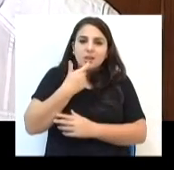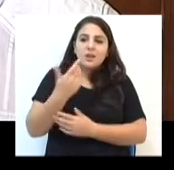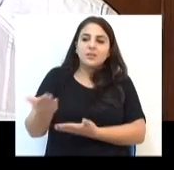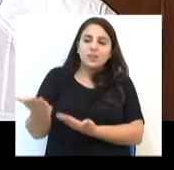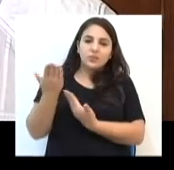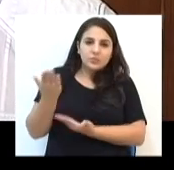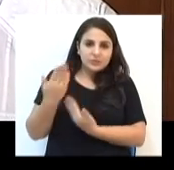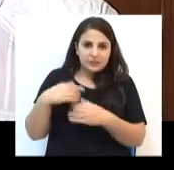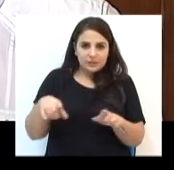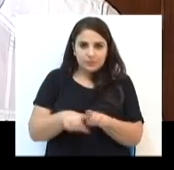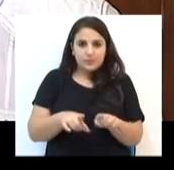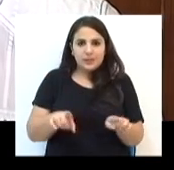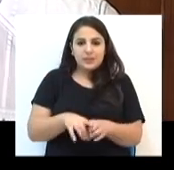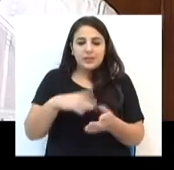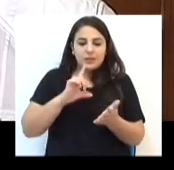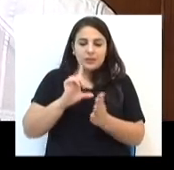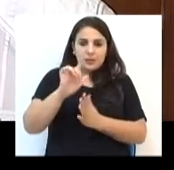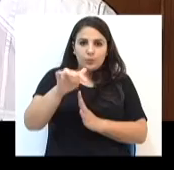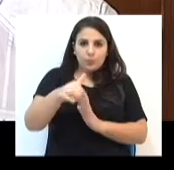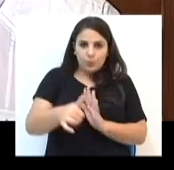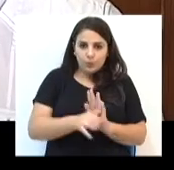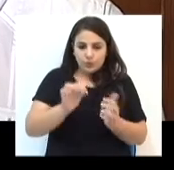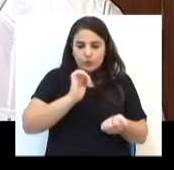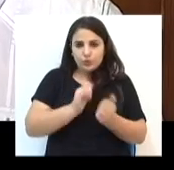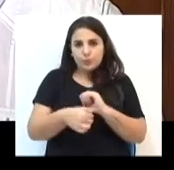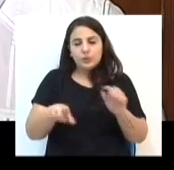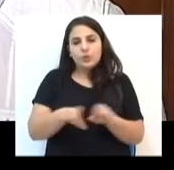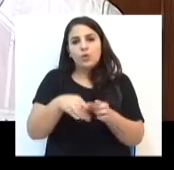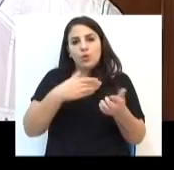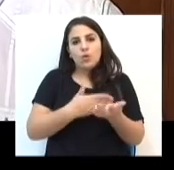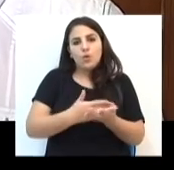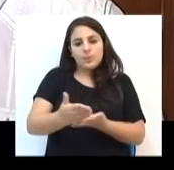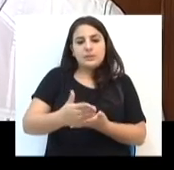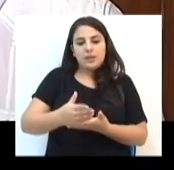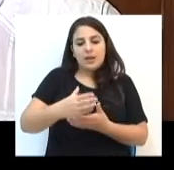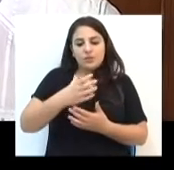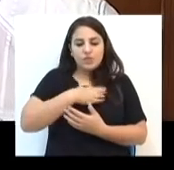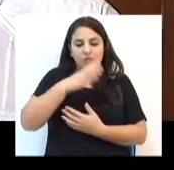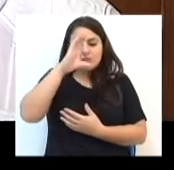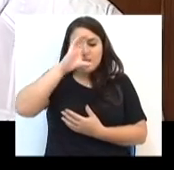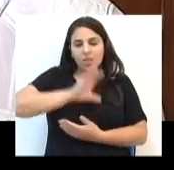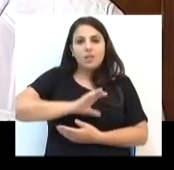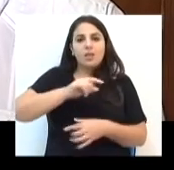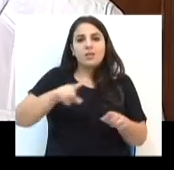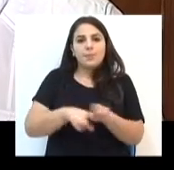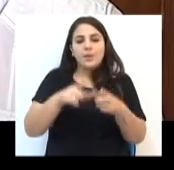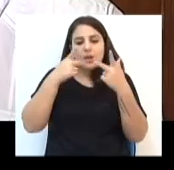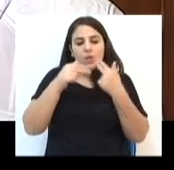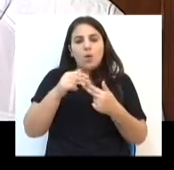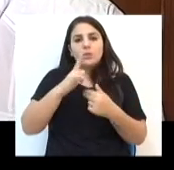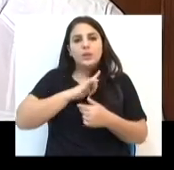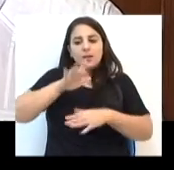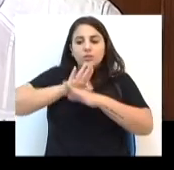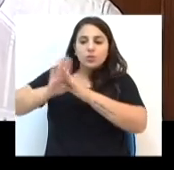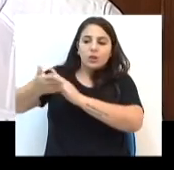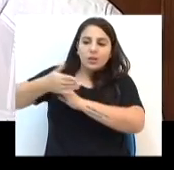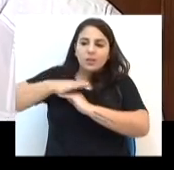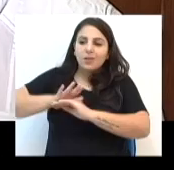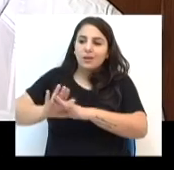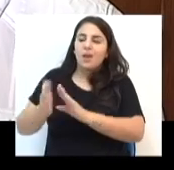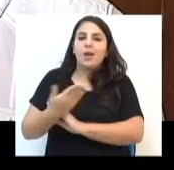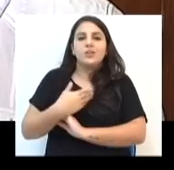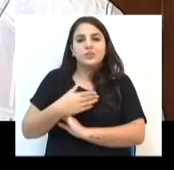adolescentes no esporte. E através do esporte, ter toda essa condição de cidadã, que o esporte como o rugby tem, solidariedade,